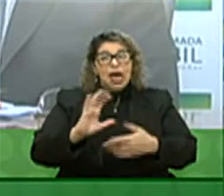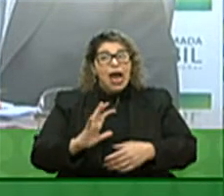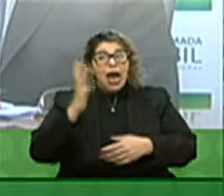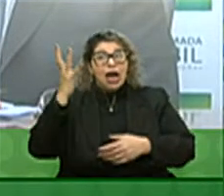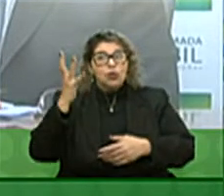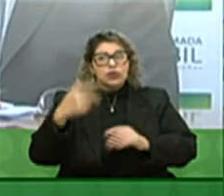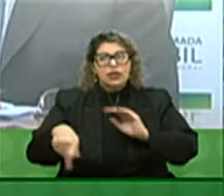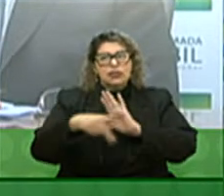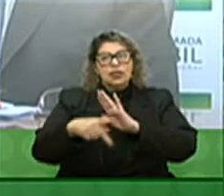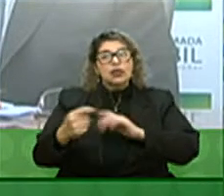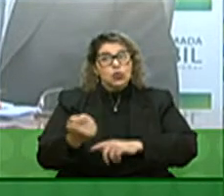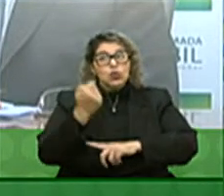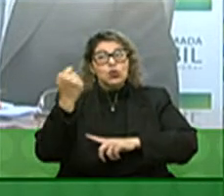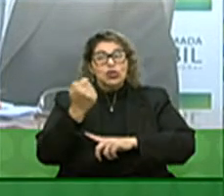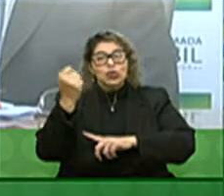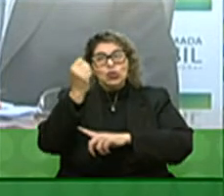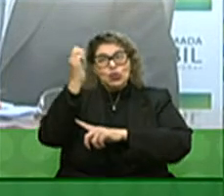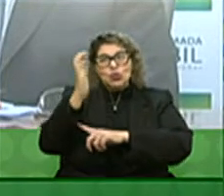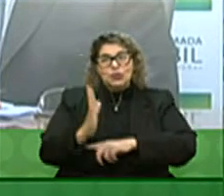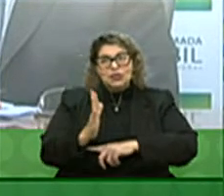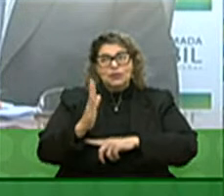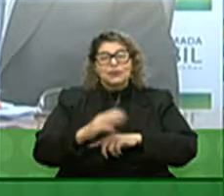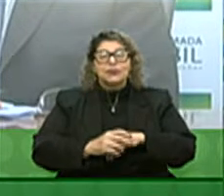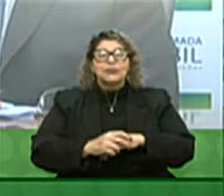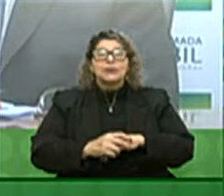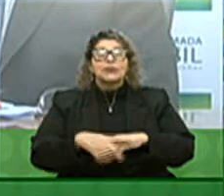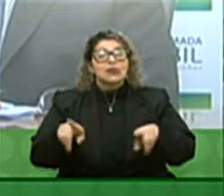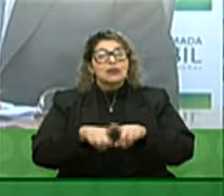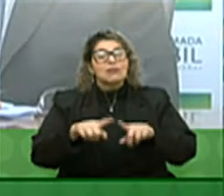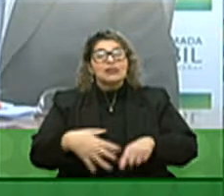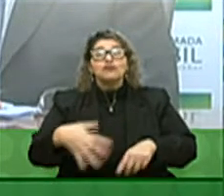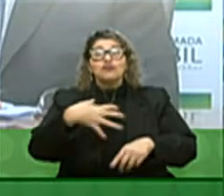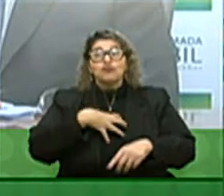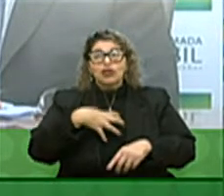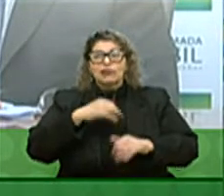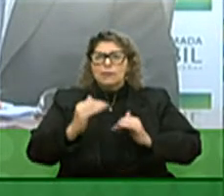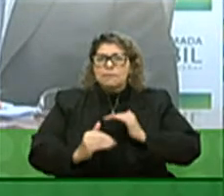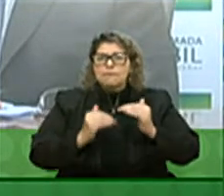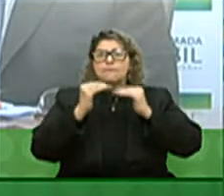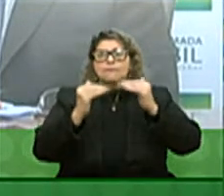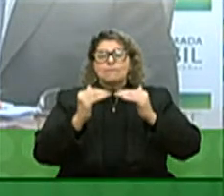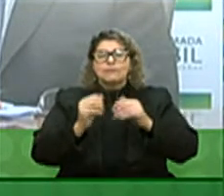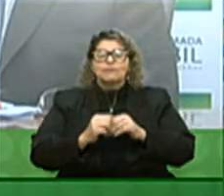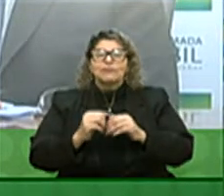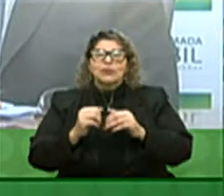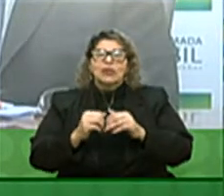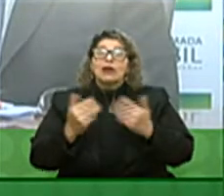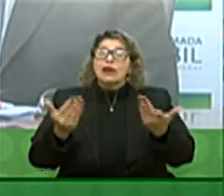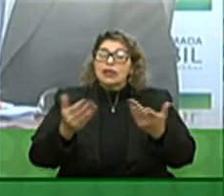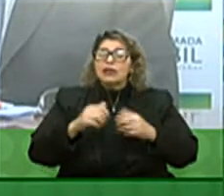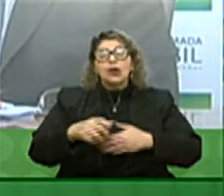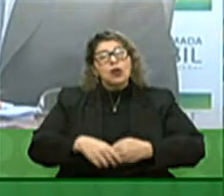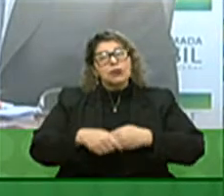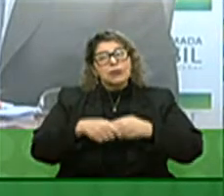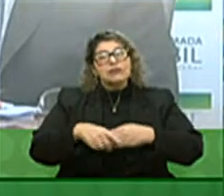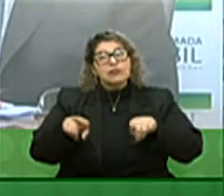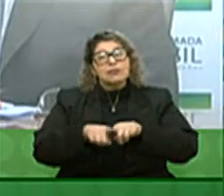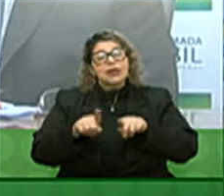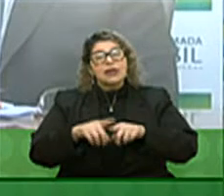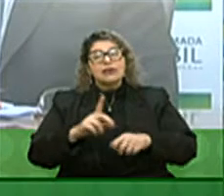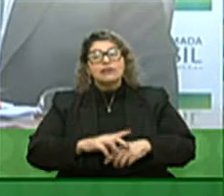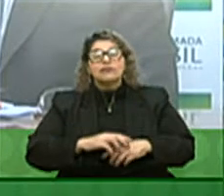nosso Rio Grande do Sul no nosso Brasil e dessa forma nós possamos avançar e cumprimentos também General Mourão pela